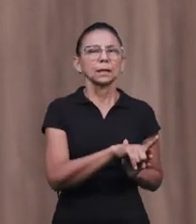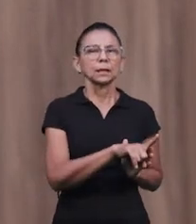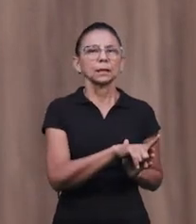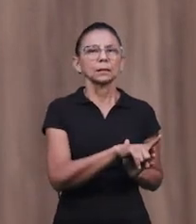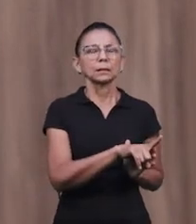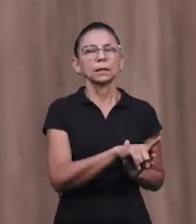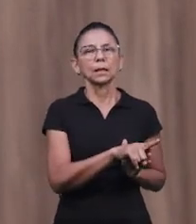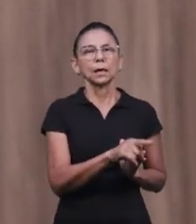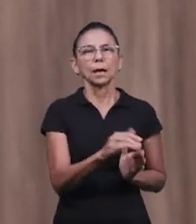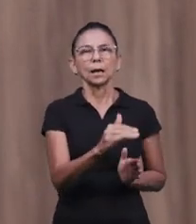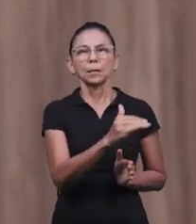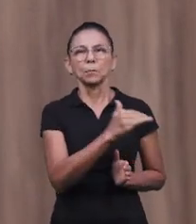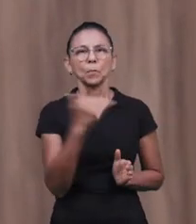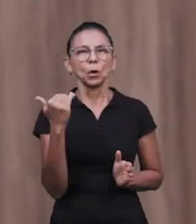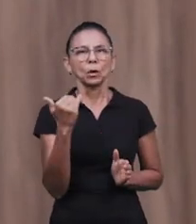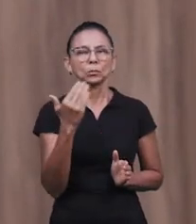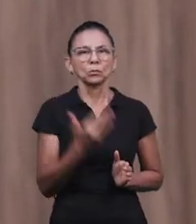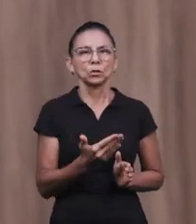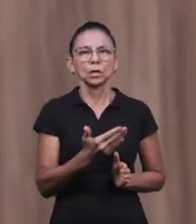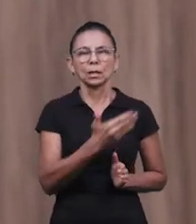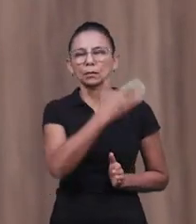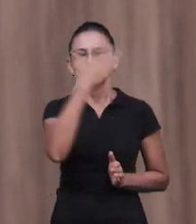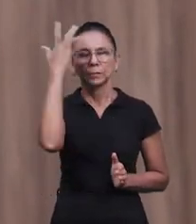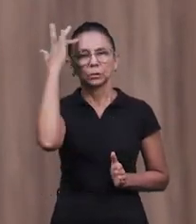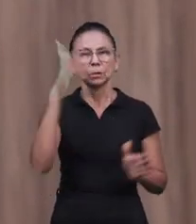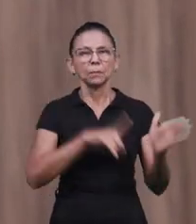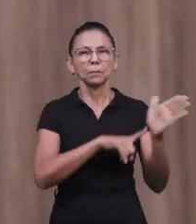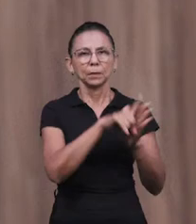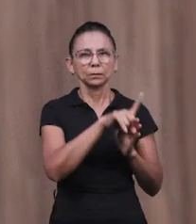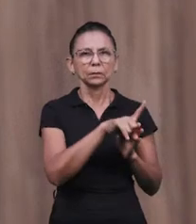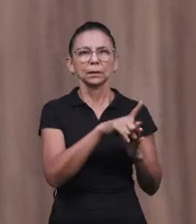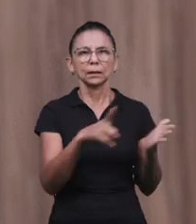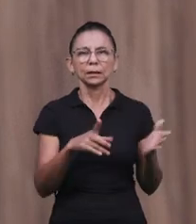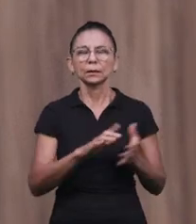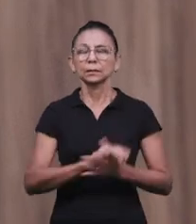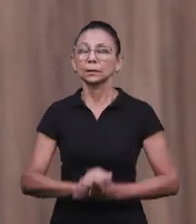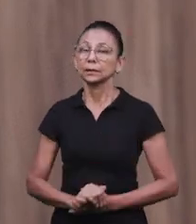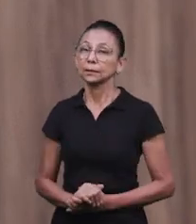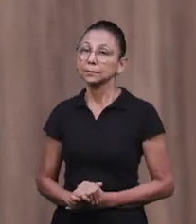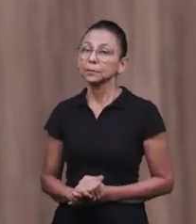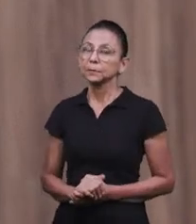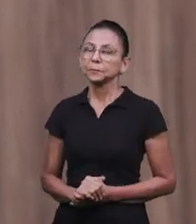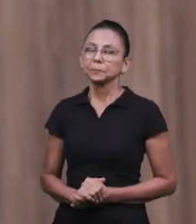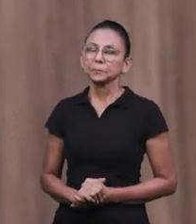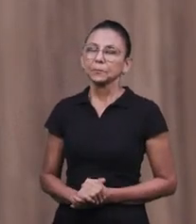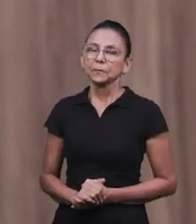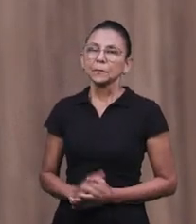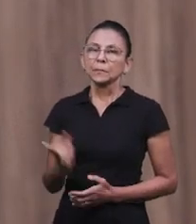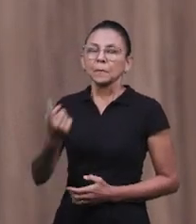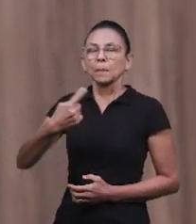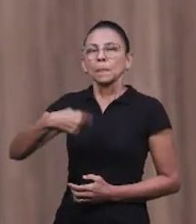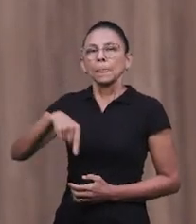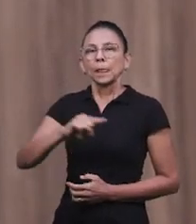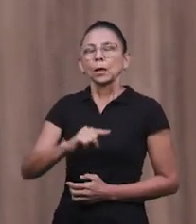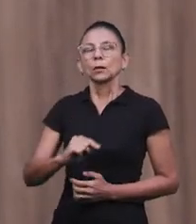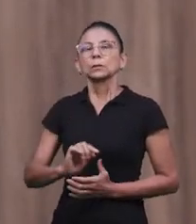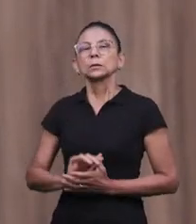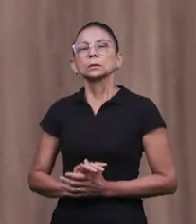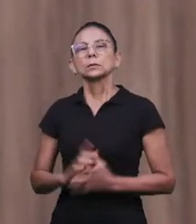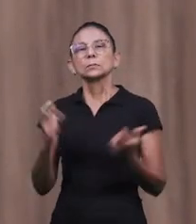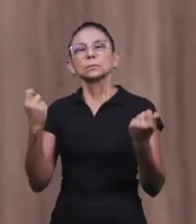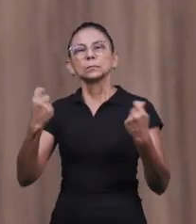cristãos, nós temos que estar verdadeiramente estribados na palavra de Deus. Nós devemos